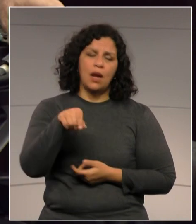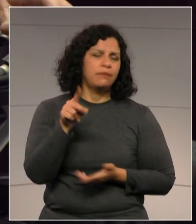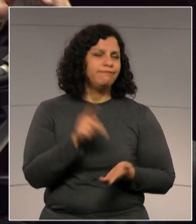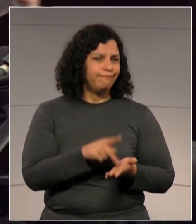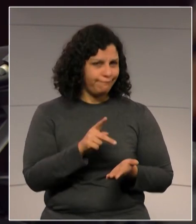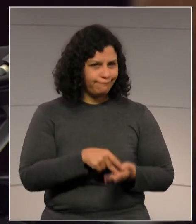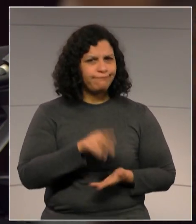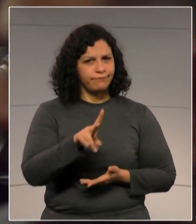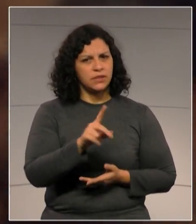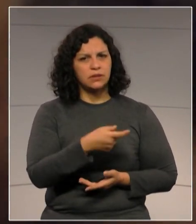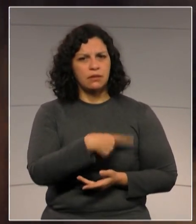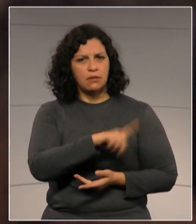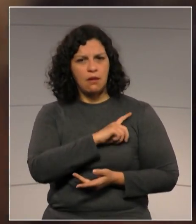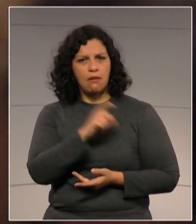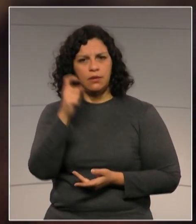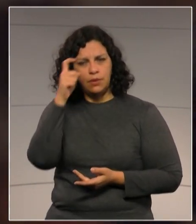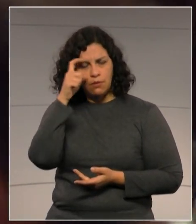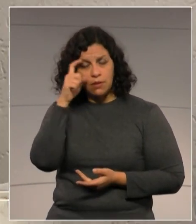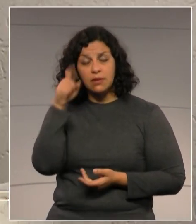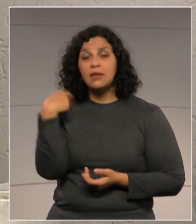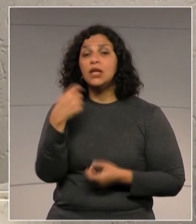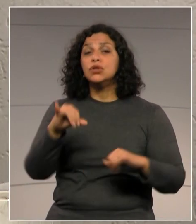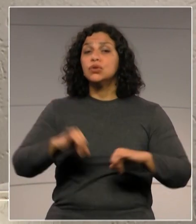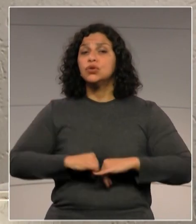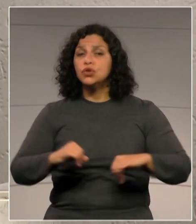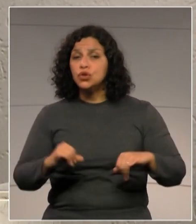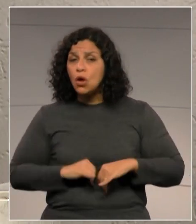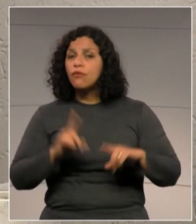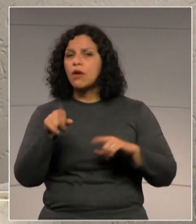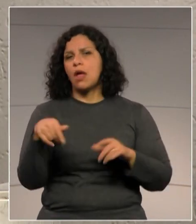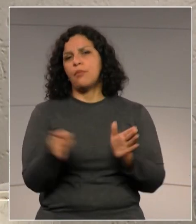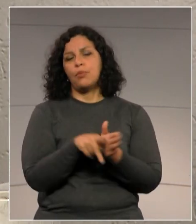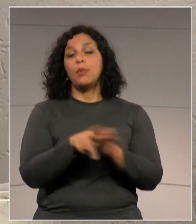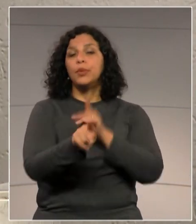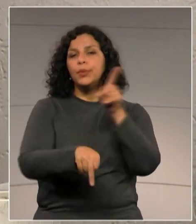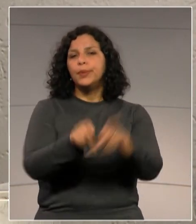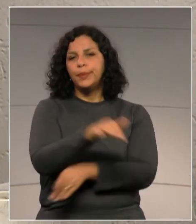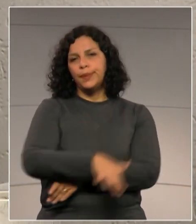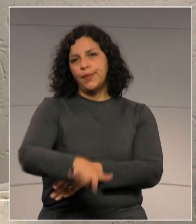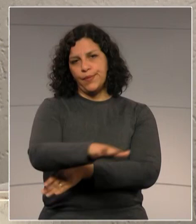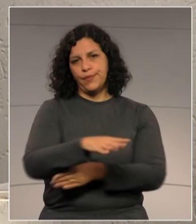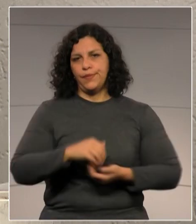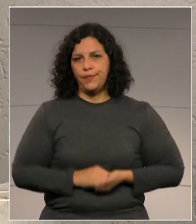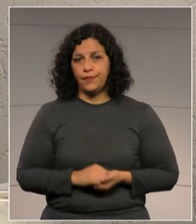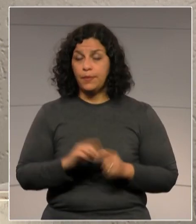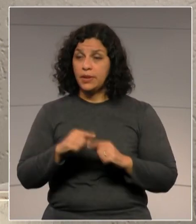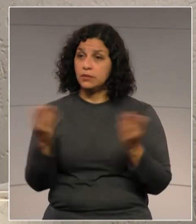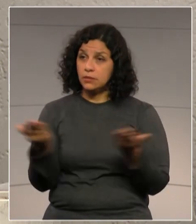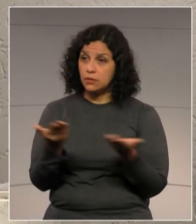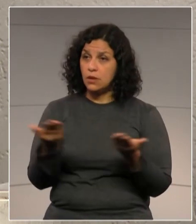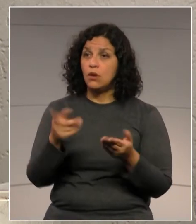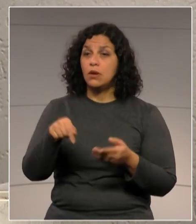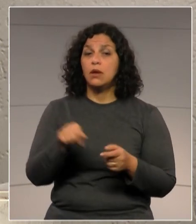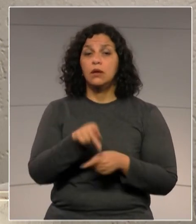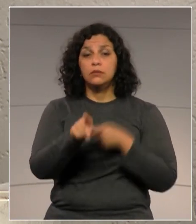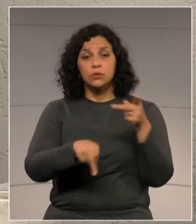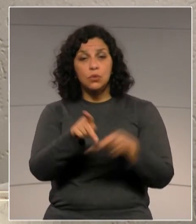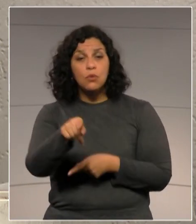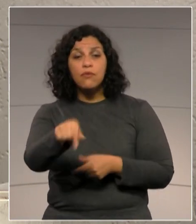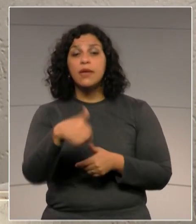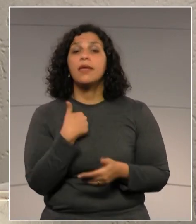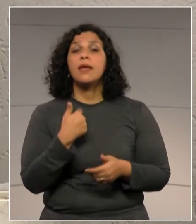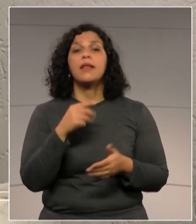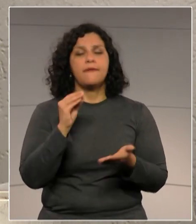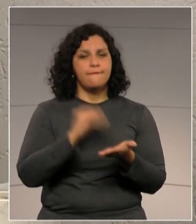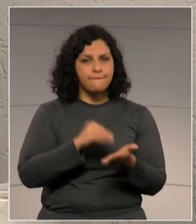delegado Recalcate. Quem paga a conta, no final das contas, é o povo. Mas, nesse caso, é o povo menos